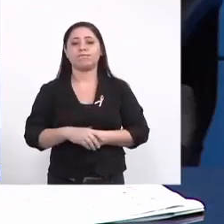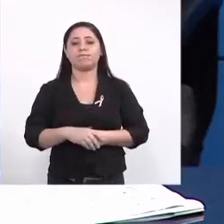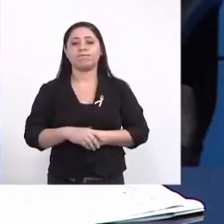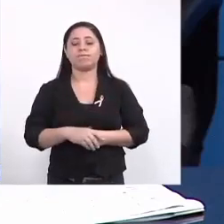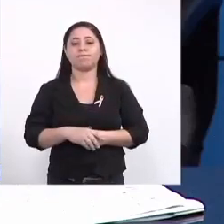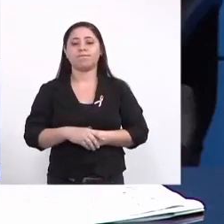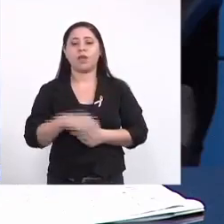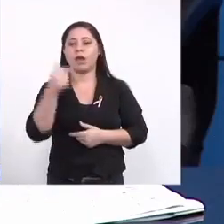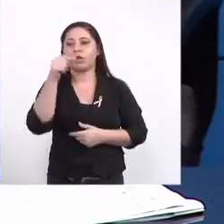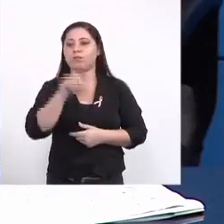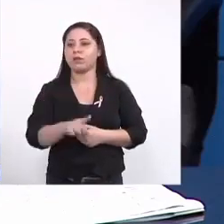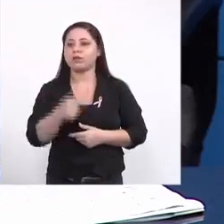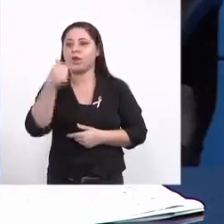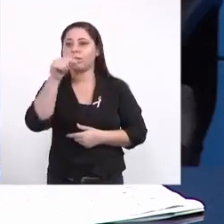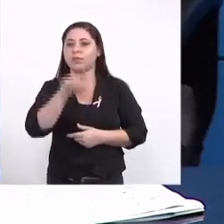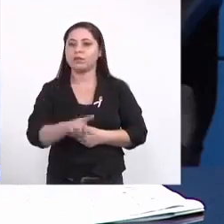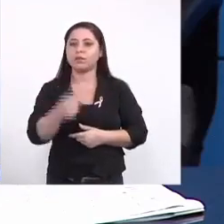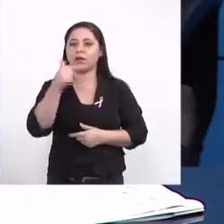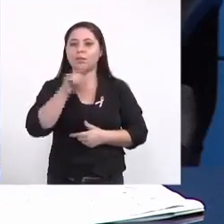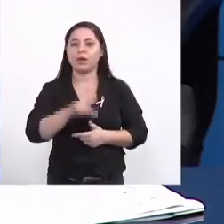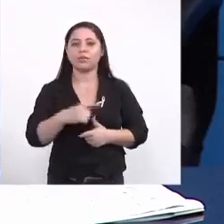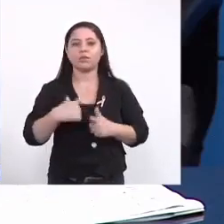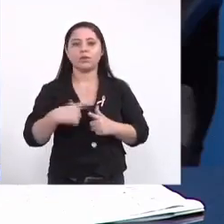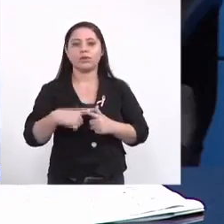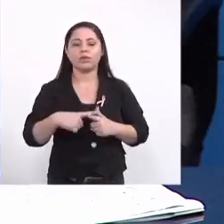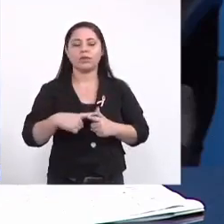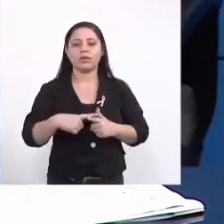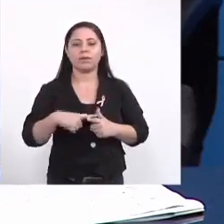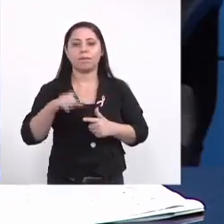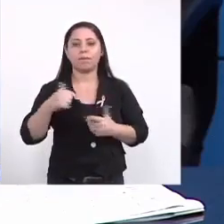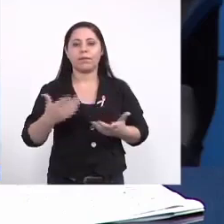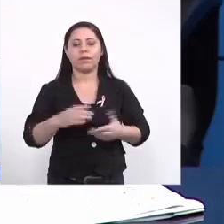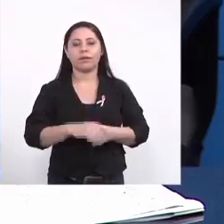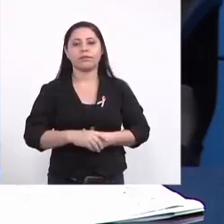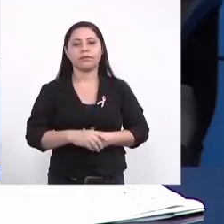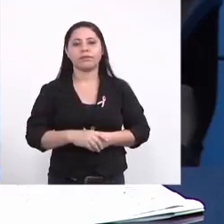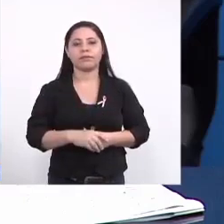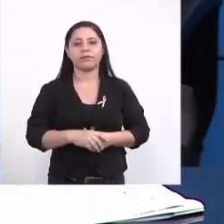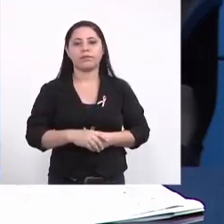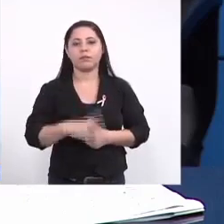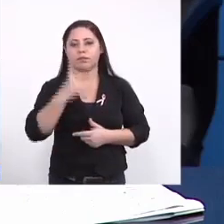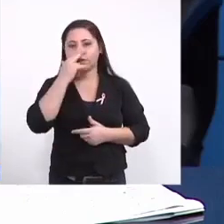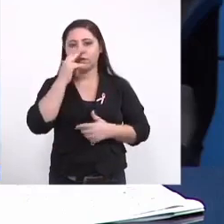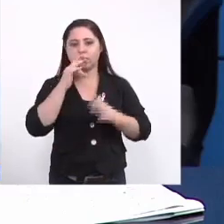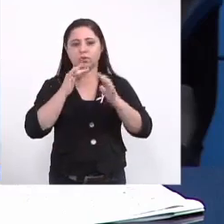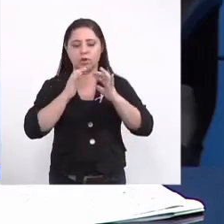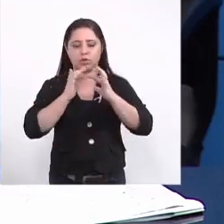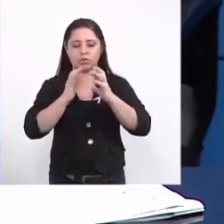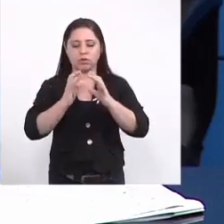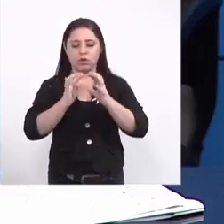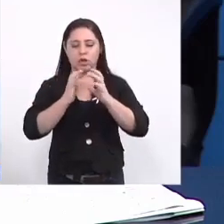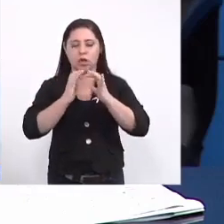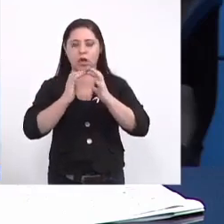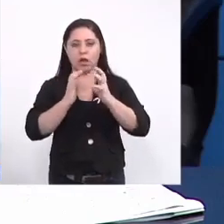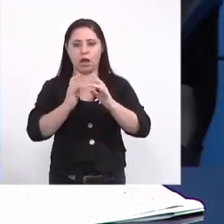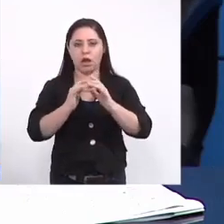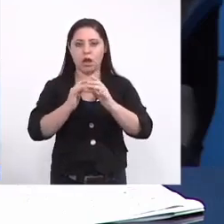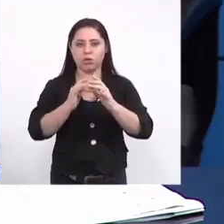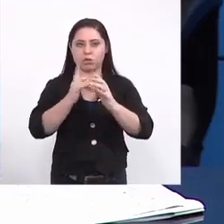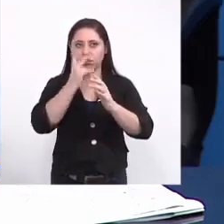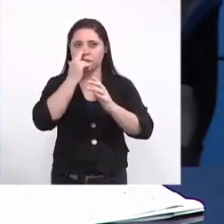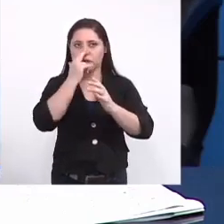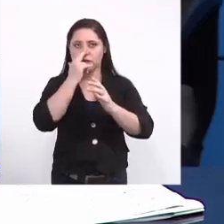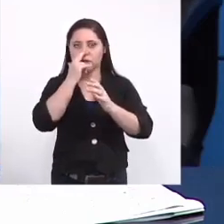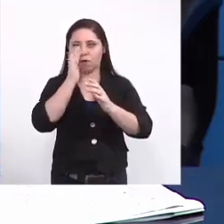repetitivo né por quê? porque o nosso cérebro nos engana quando a gente acha que